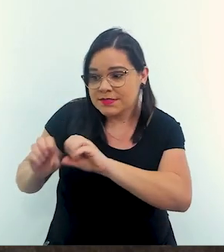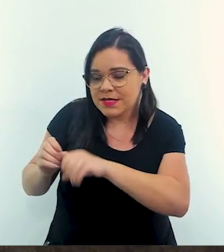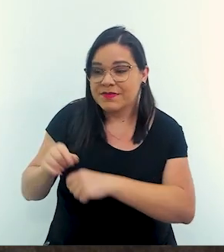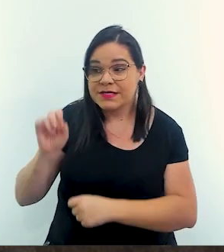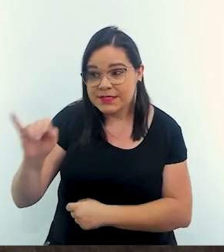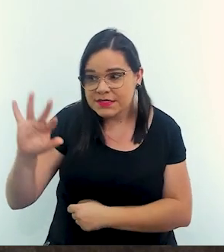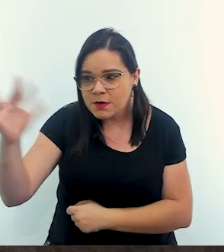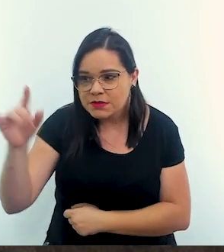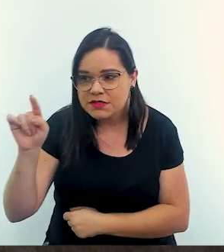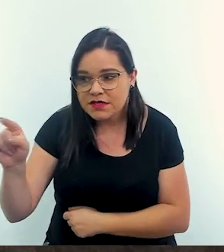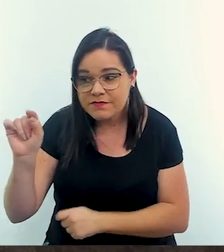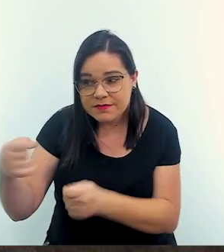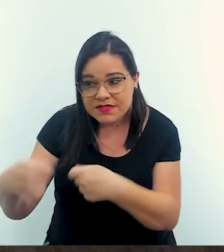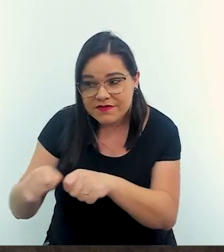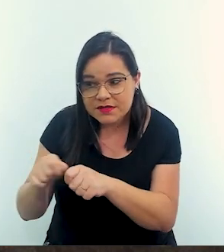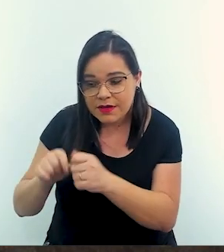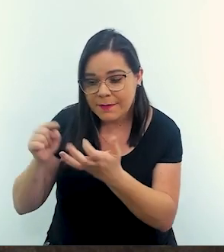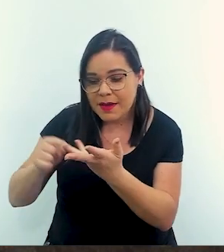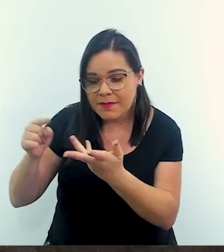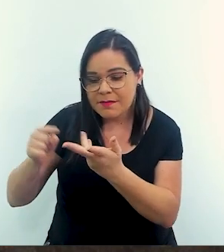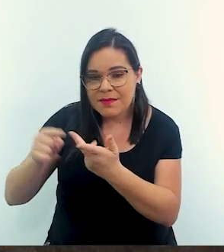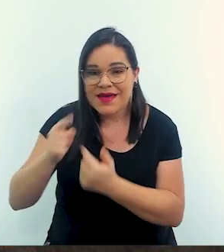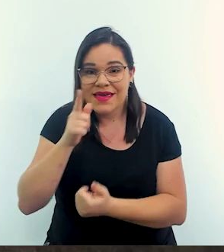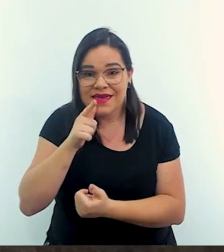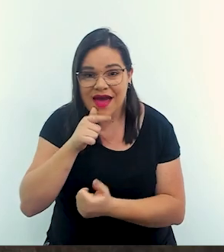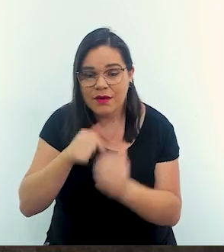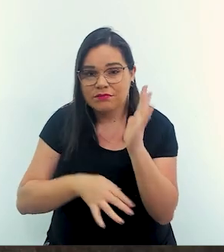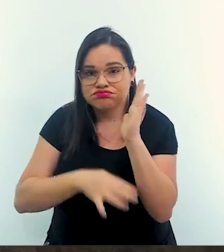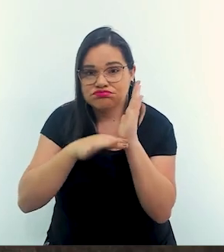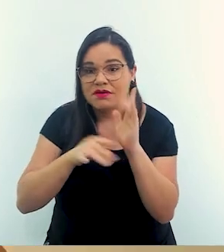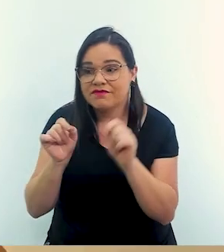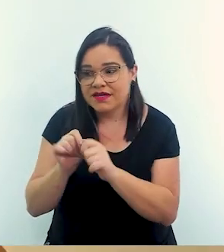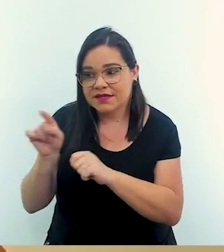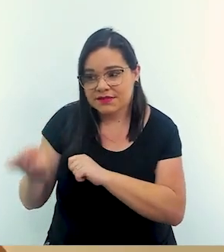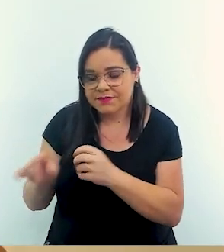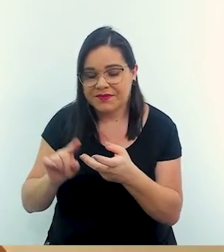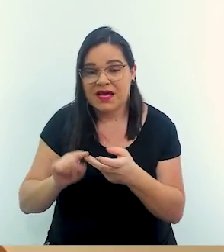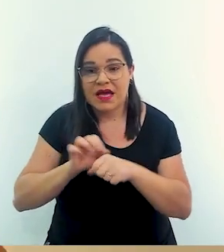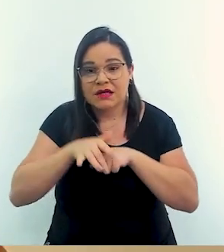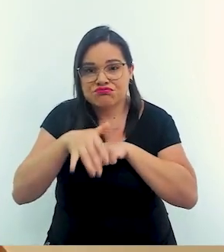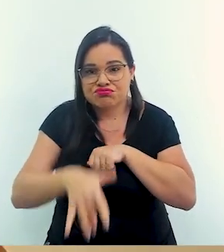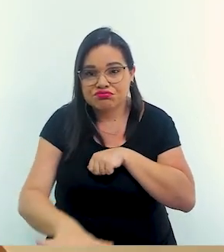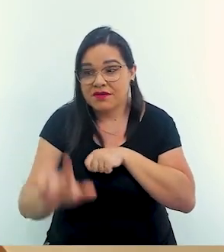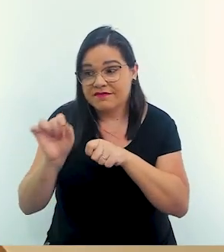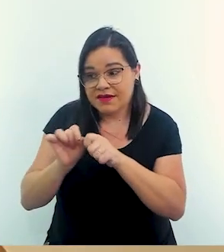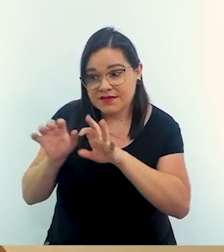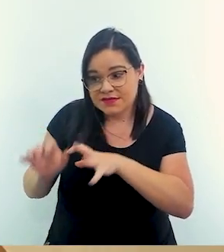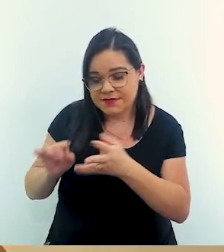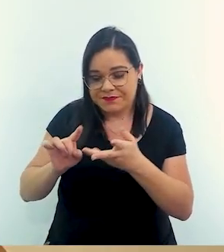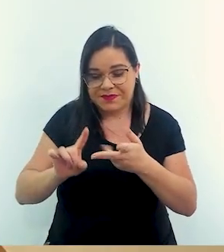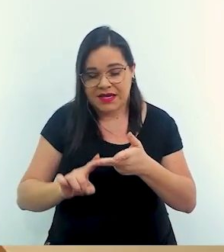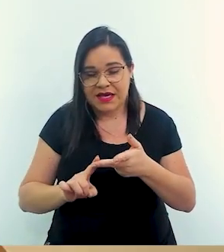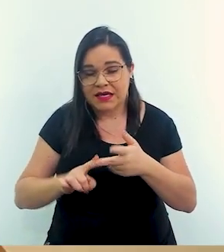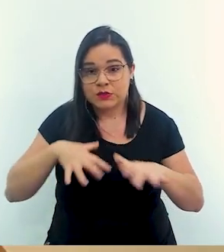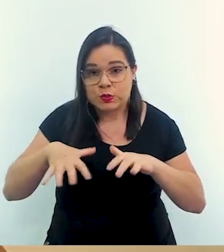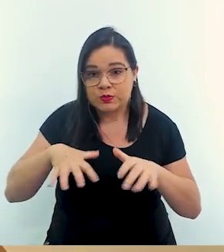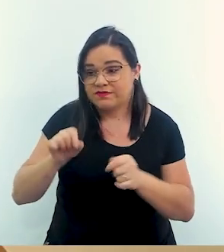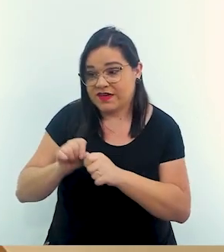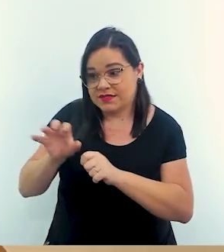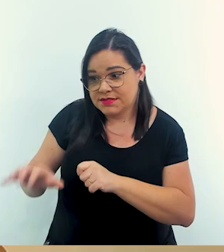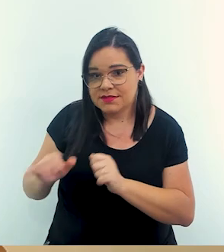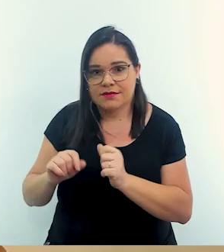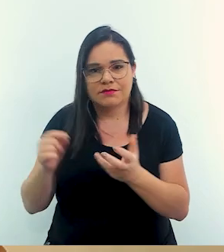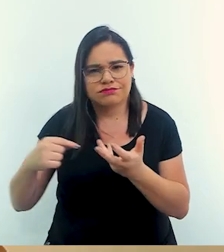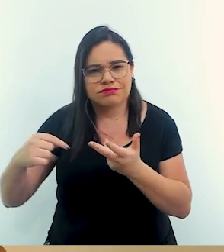se acontecer você precisa de fazer em inundação isso num deslizamento isso e em caso de colapso estrutural isso